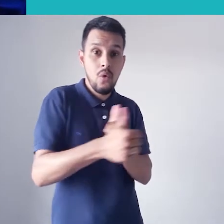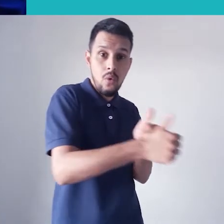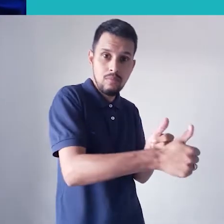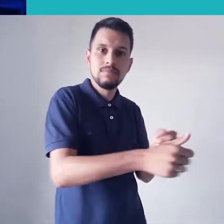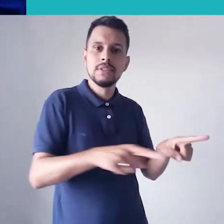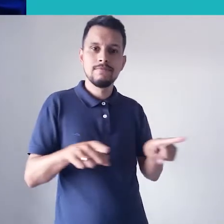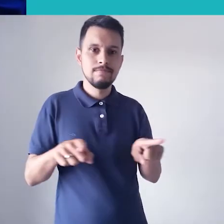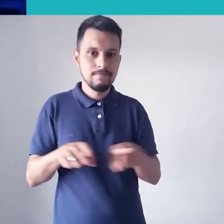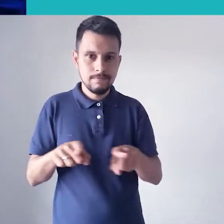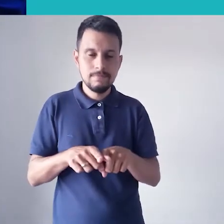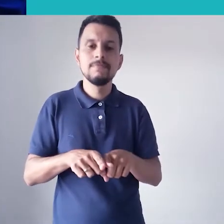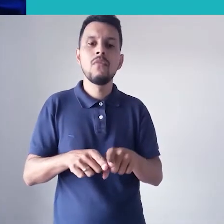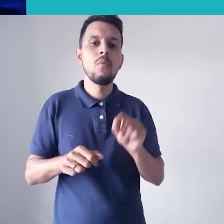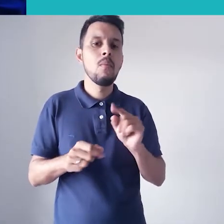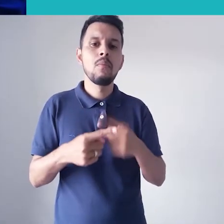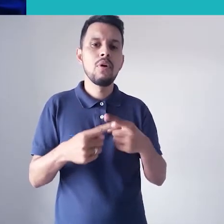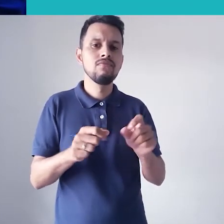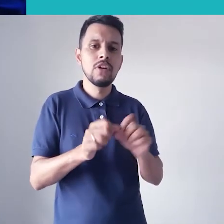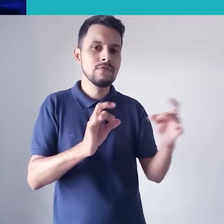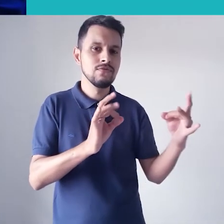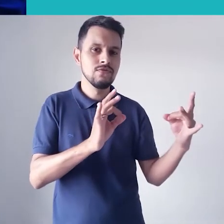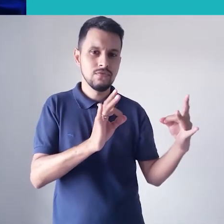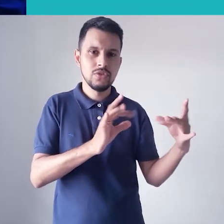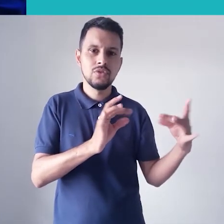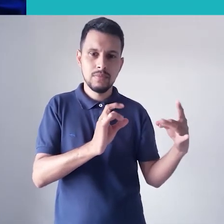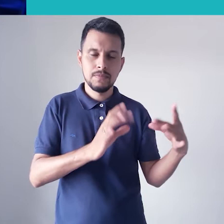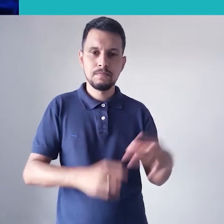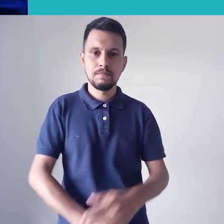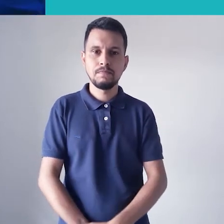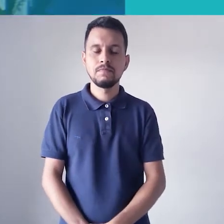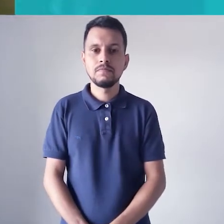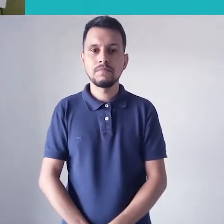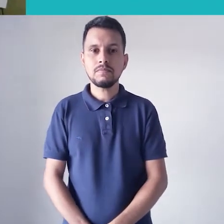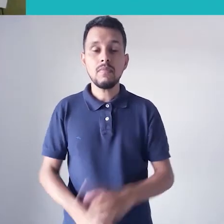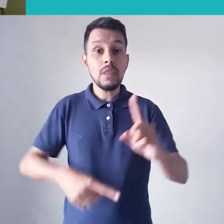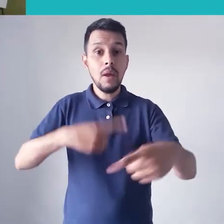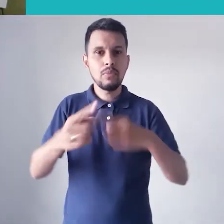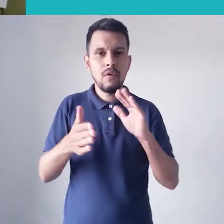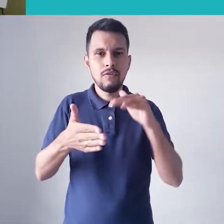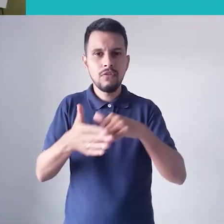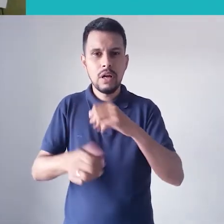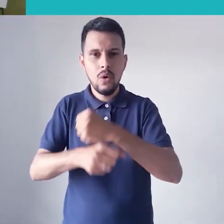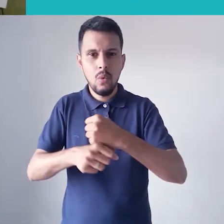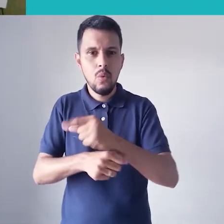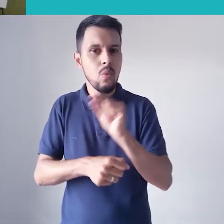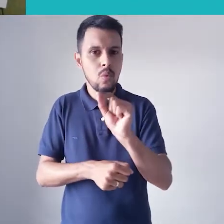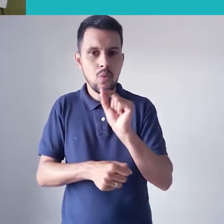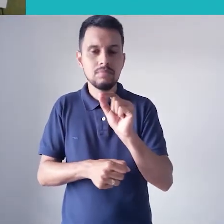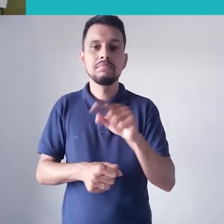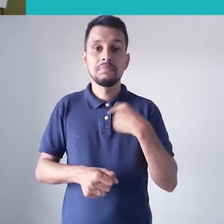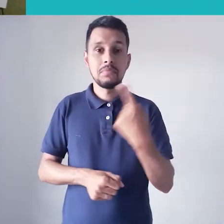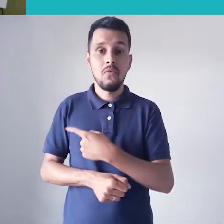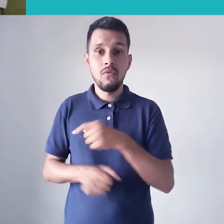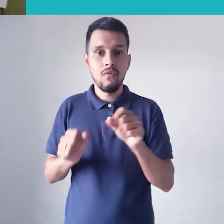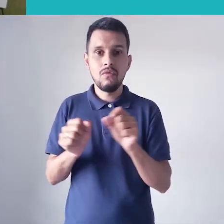turmas, a gente vai de novo fazendo uma ação de retorno, um feedback. E aí, depois, no final do